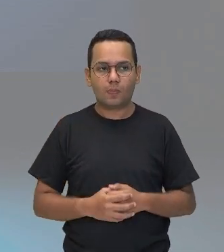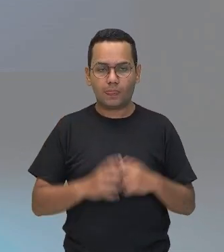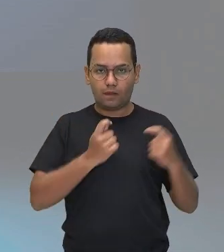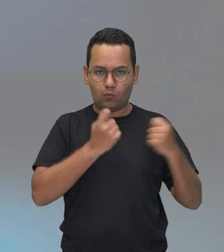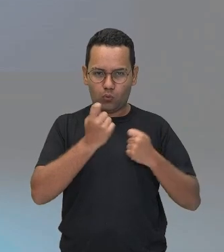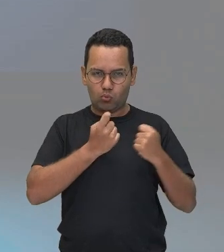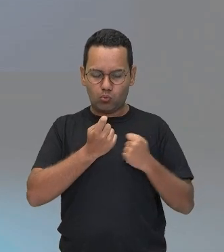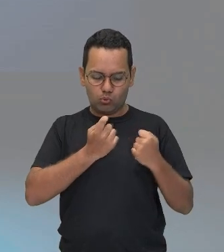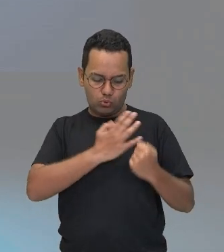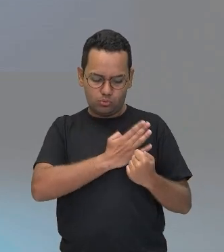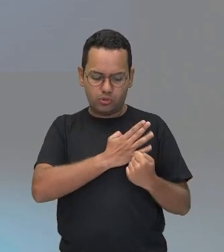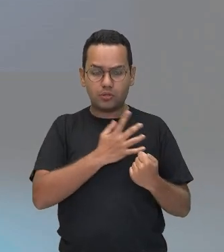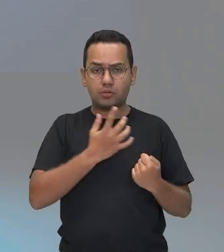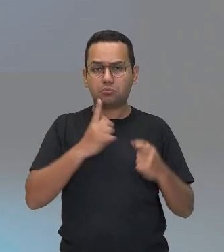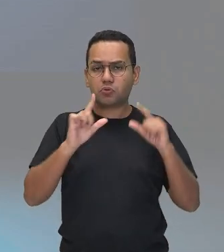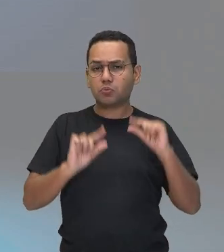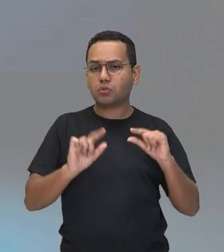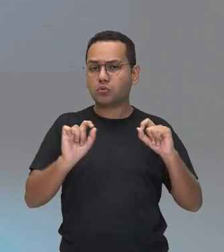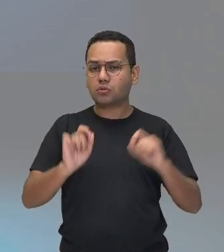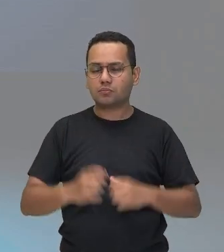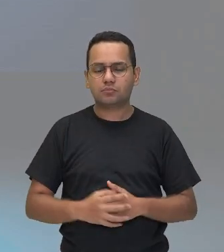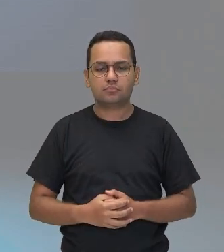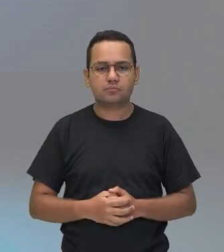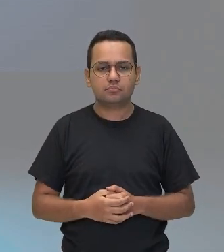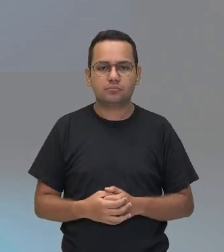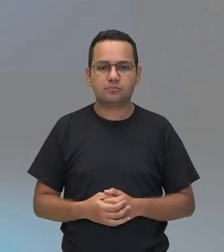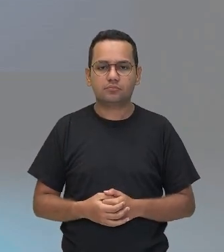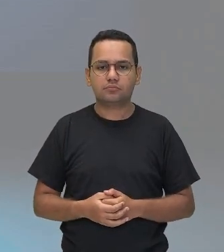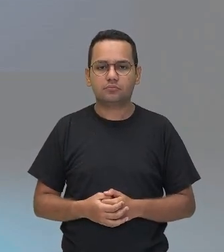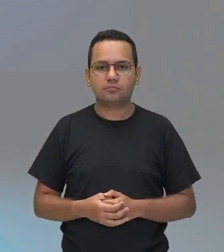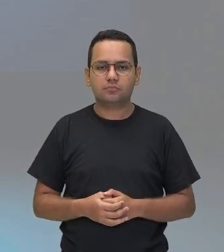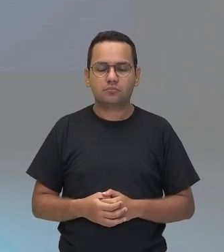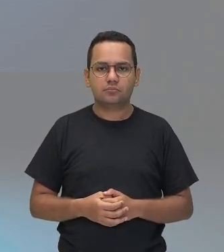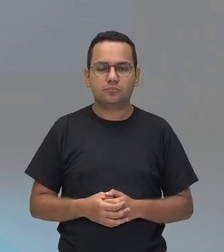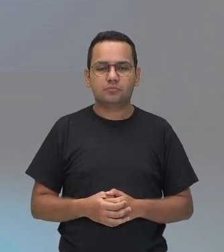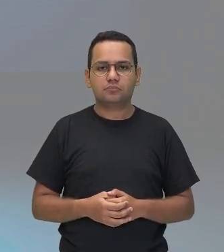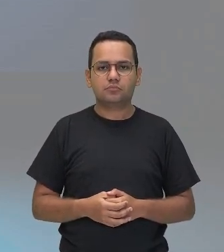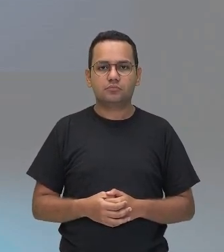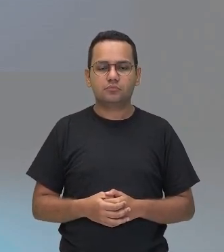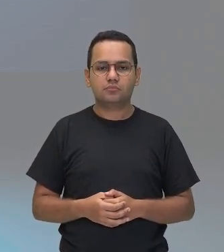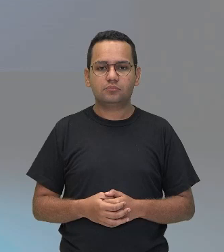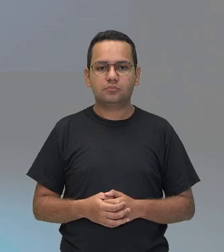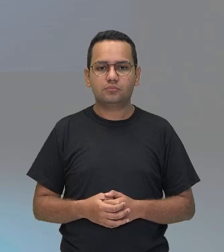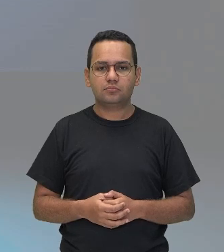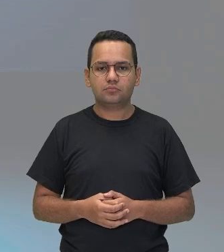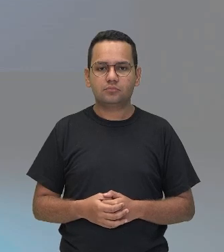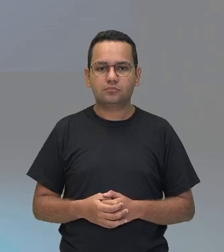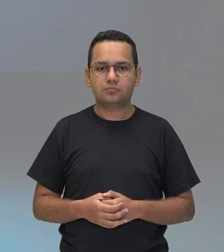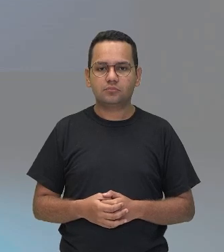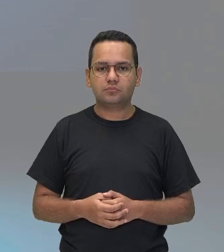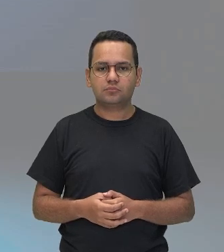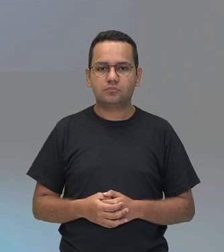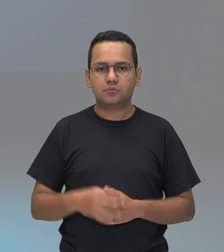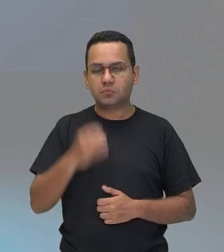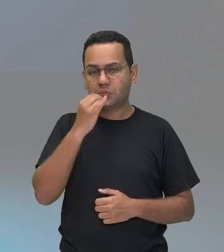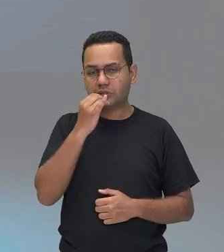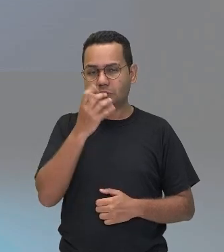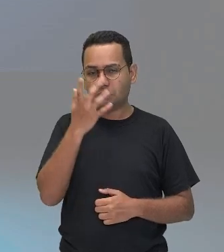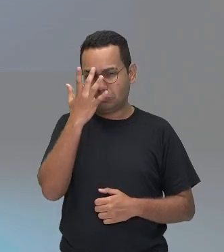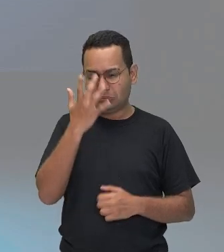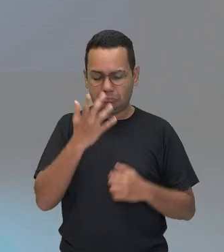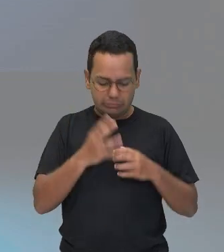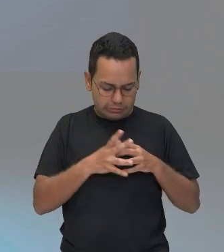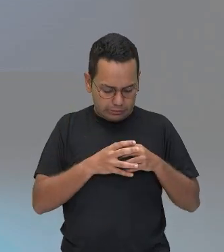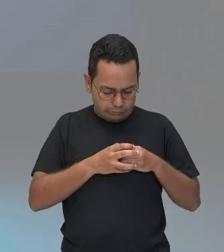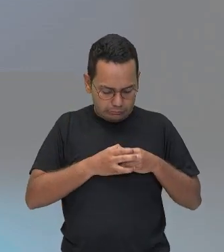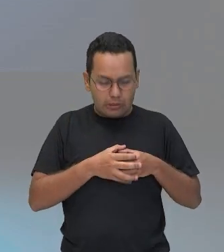Se você diminuir, se você, de repente, é uma pessoa que tem uma contração desses vasos, ou por causa